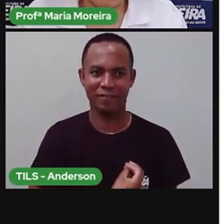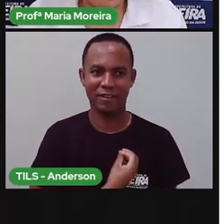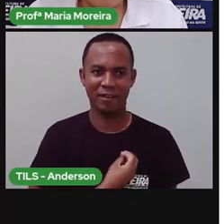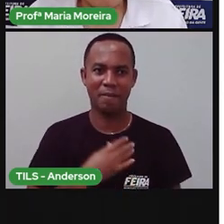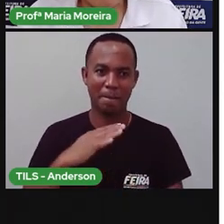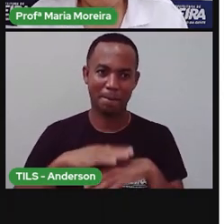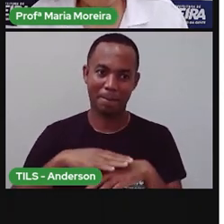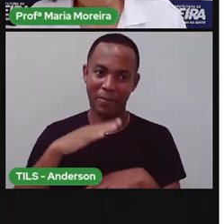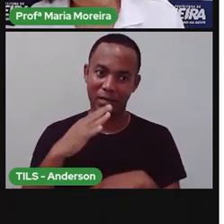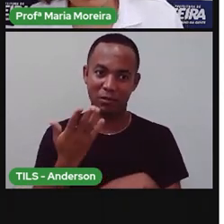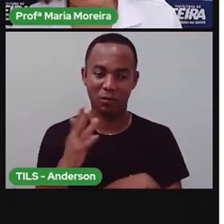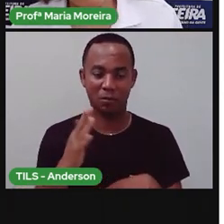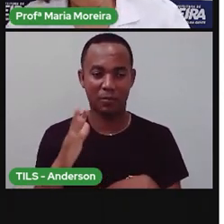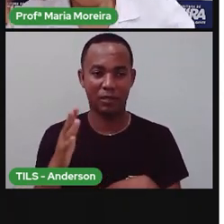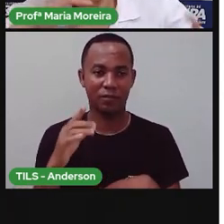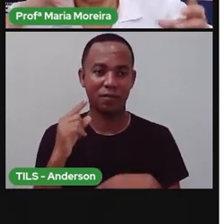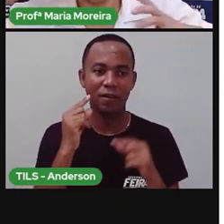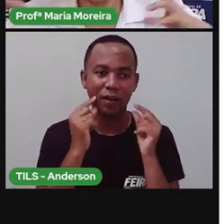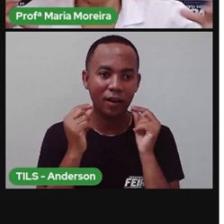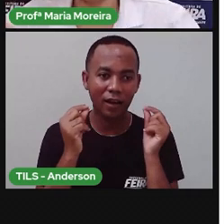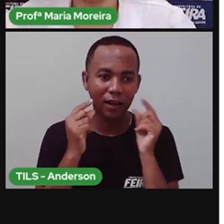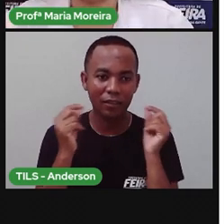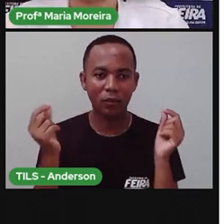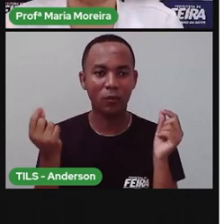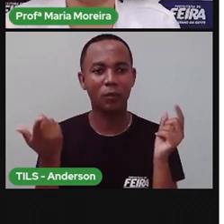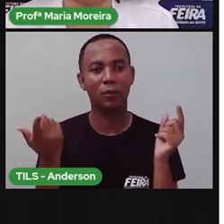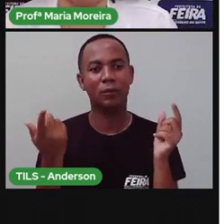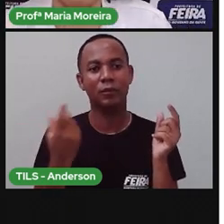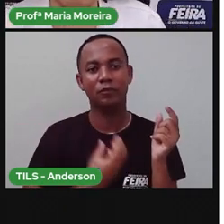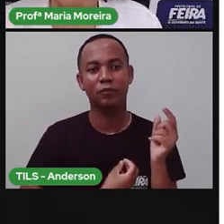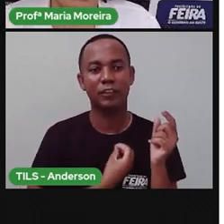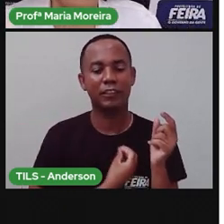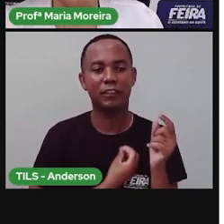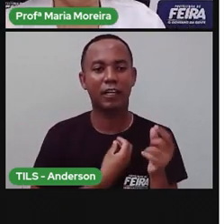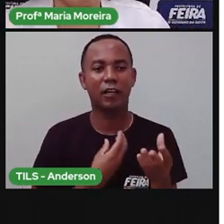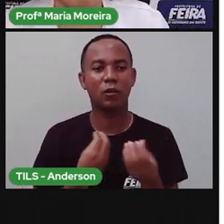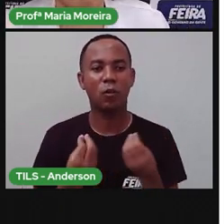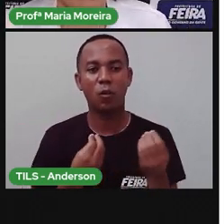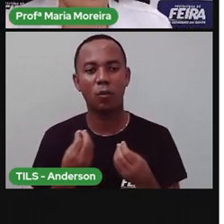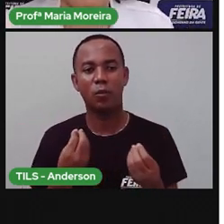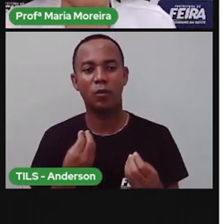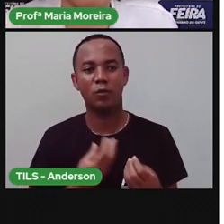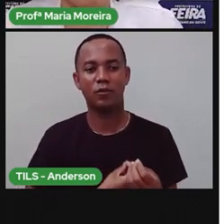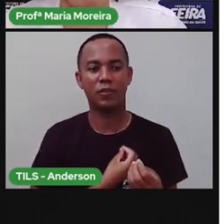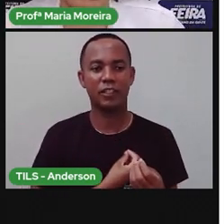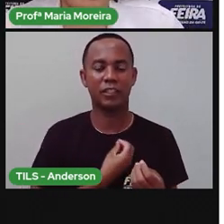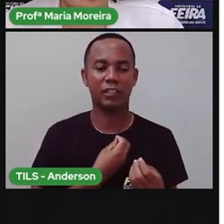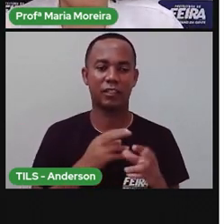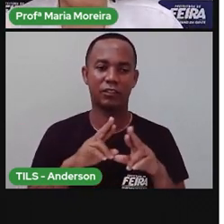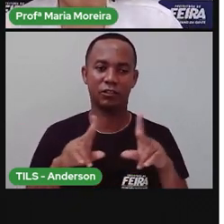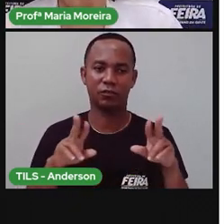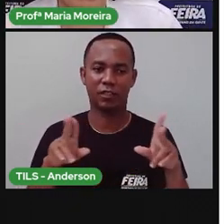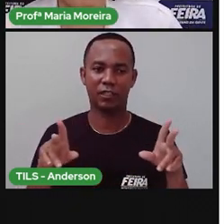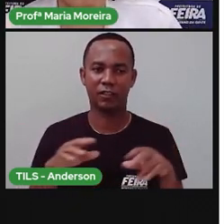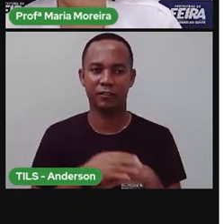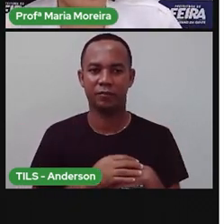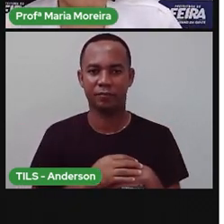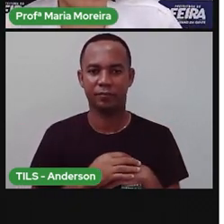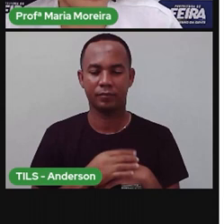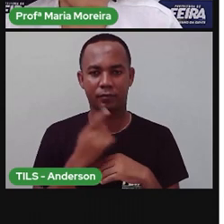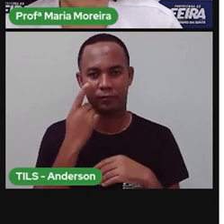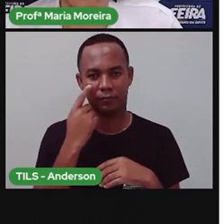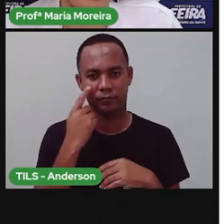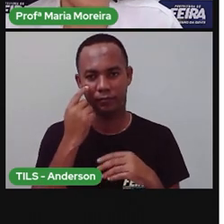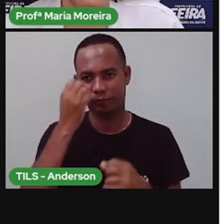O gato e a formiga. Então, para cada um desse daí, vamos ter o quê? Períodos de vida diferenciados. A gente vai falar sobre